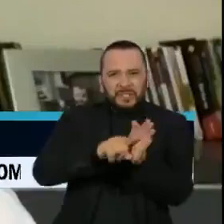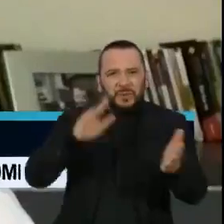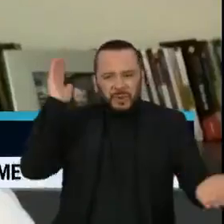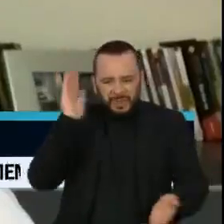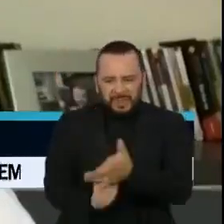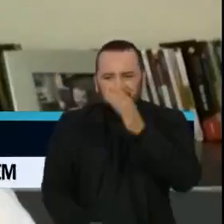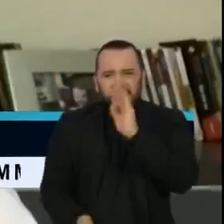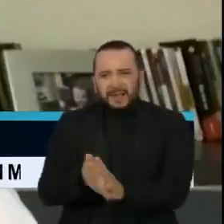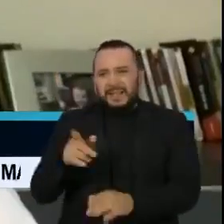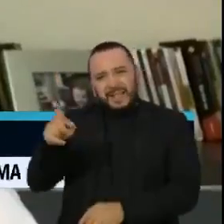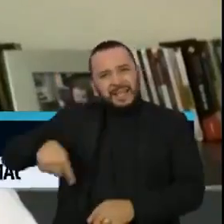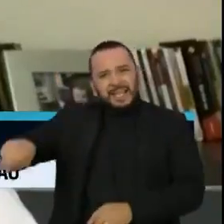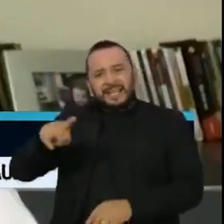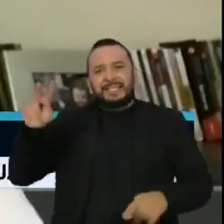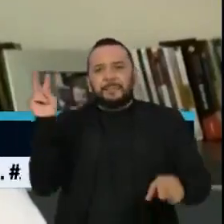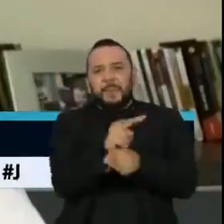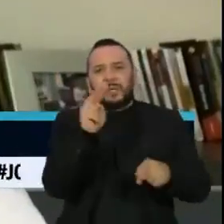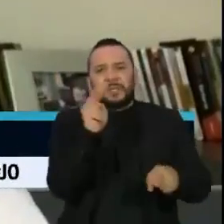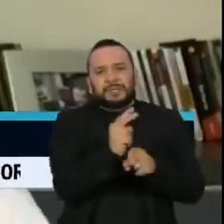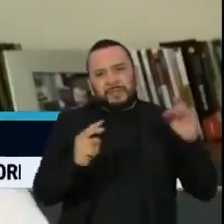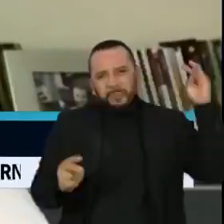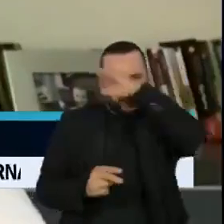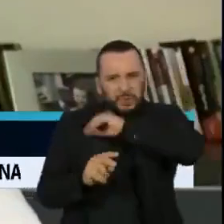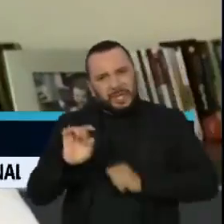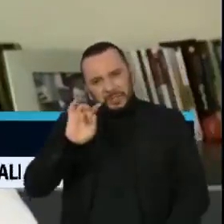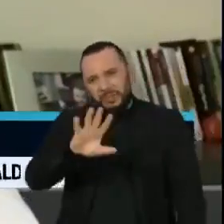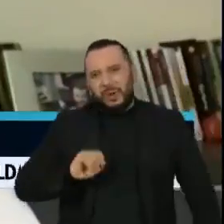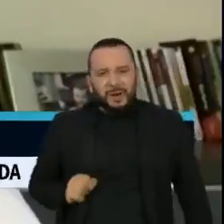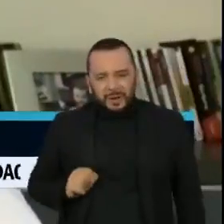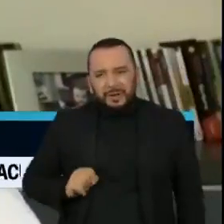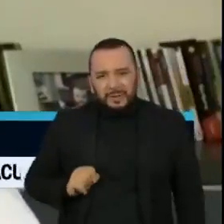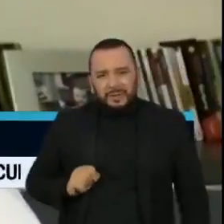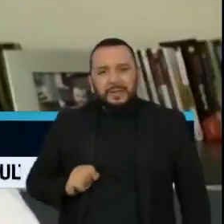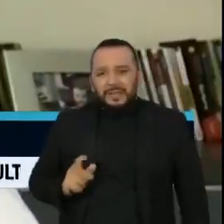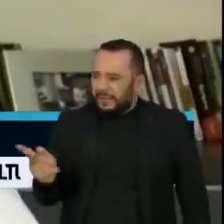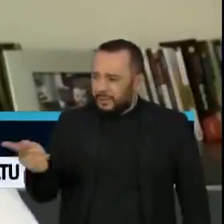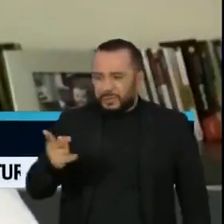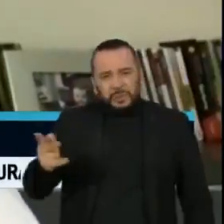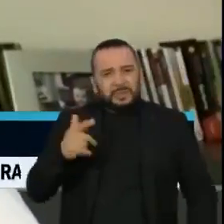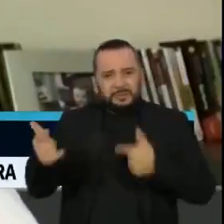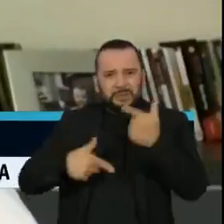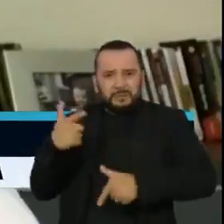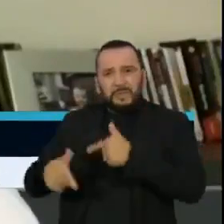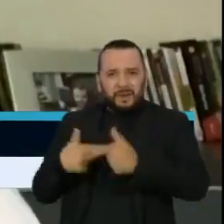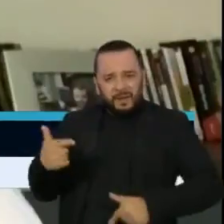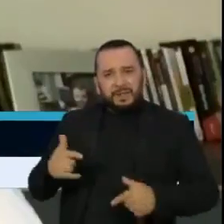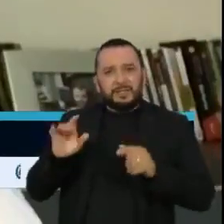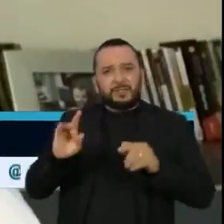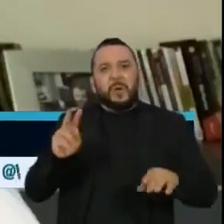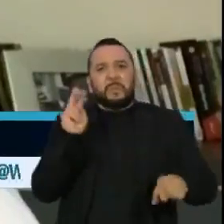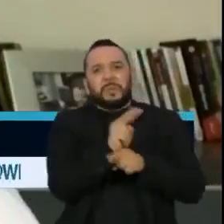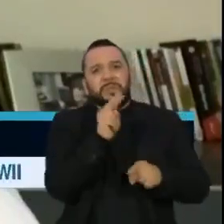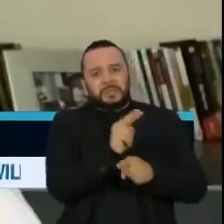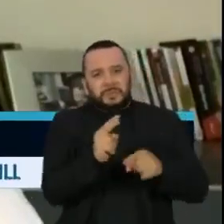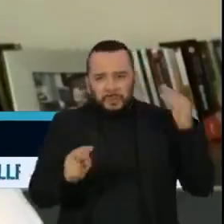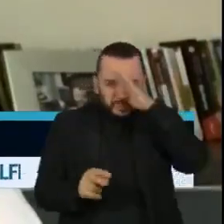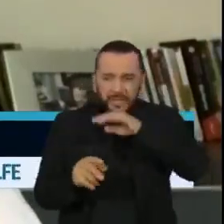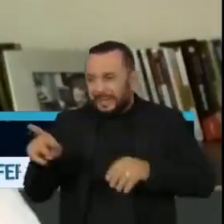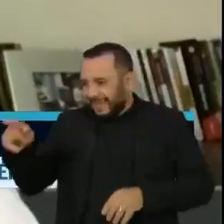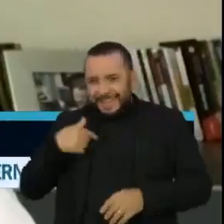lá para proteger o presidente, está ali num cargo para proteger o presidente, não vai falar nada,